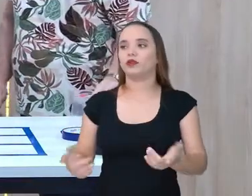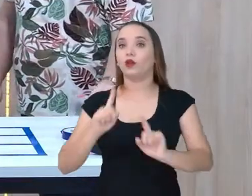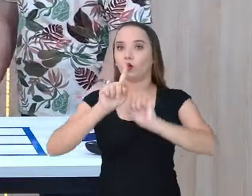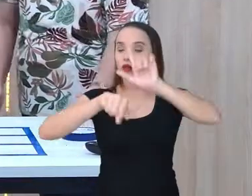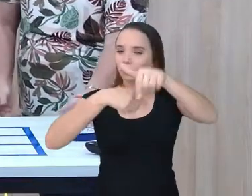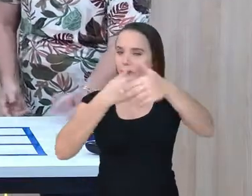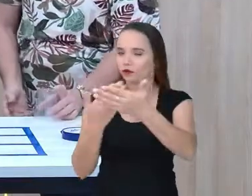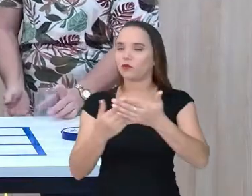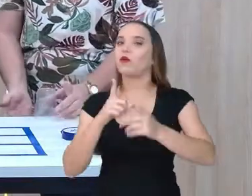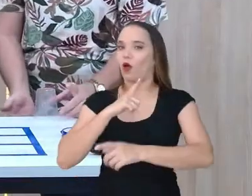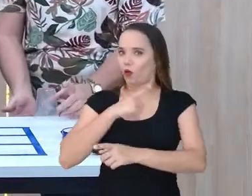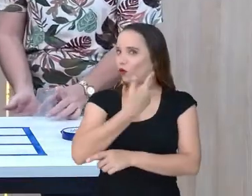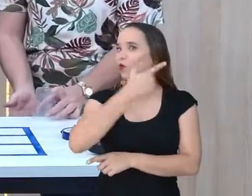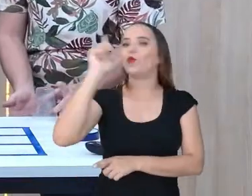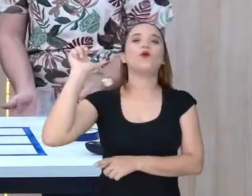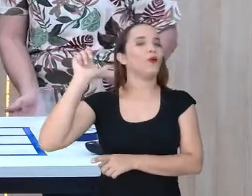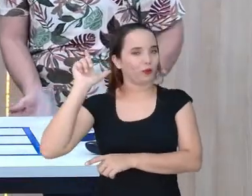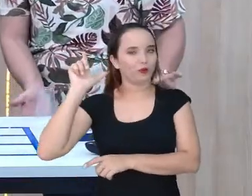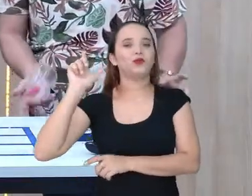Próxima aula. Olha aí.